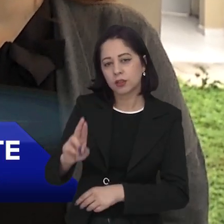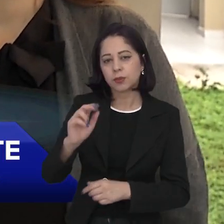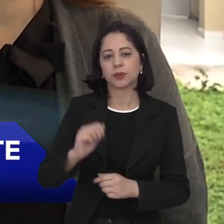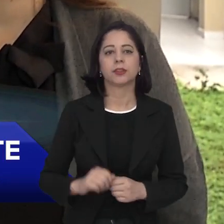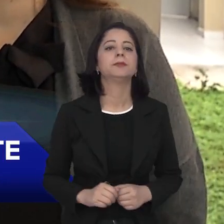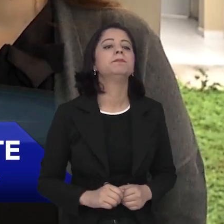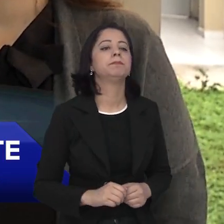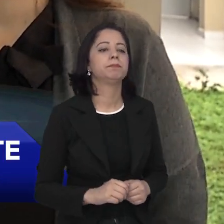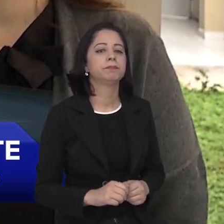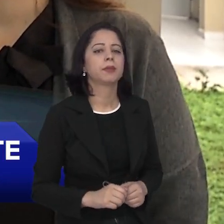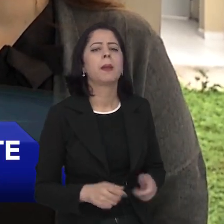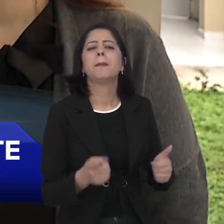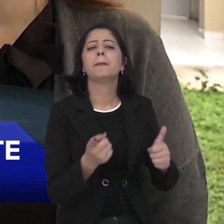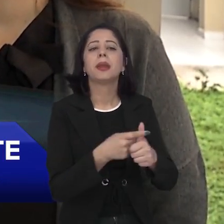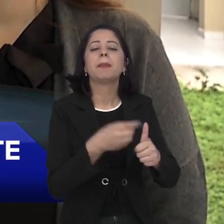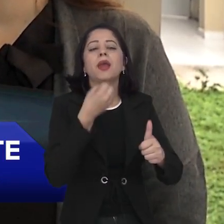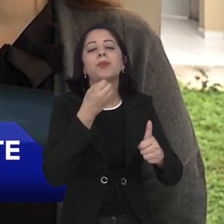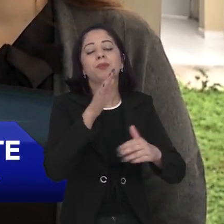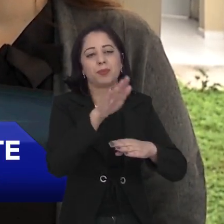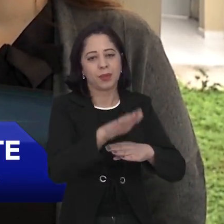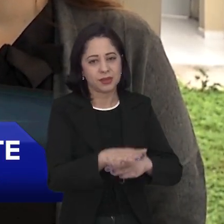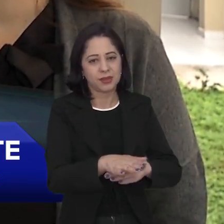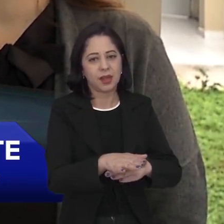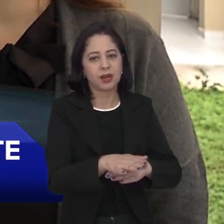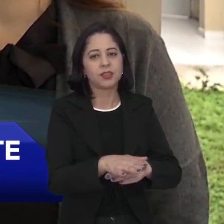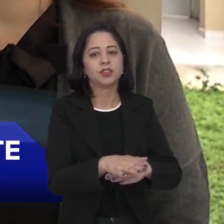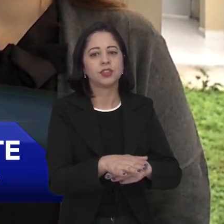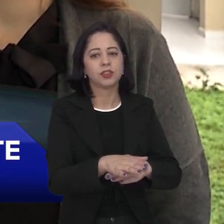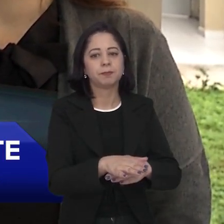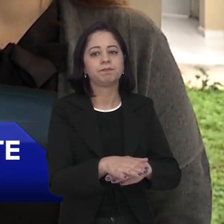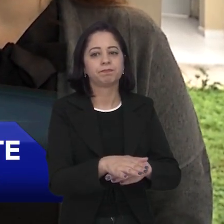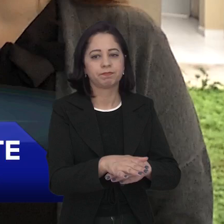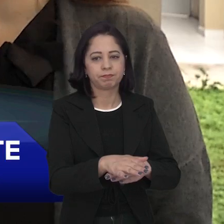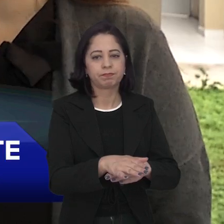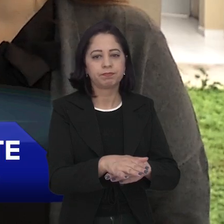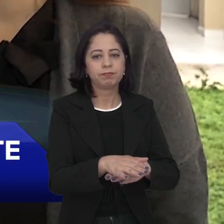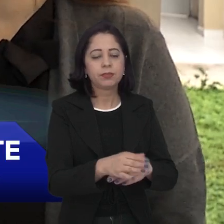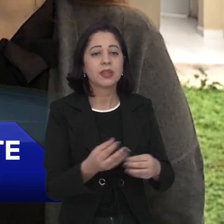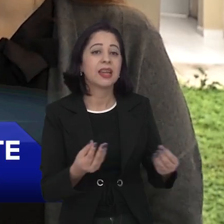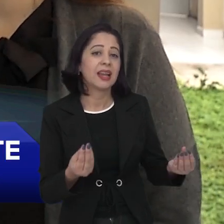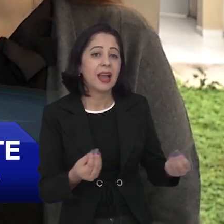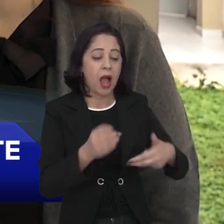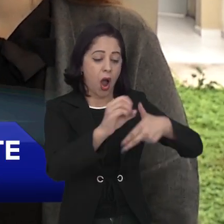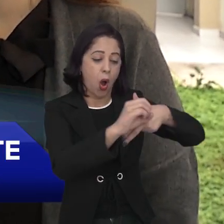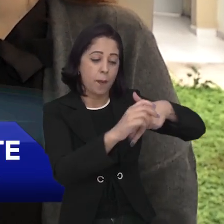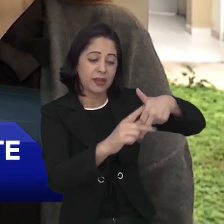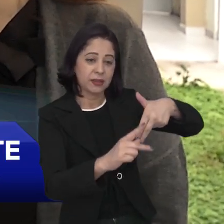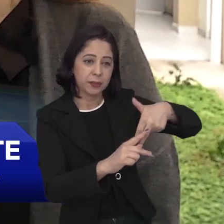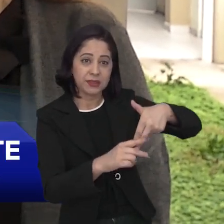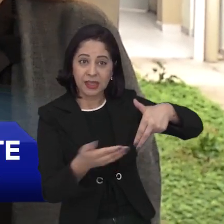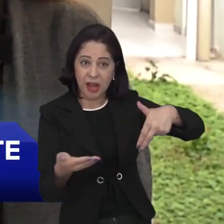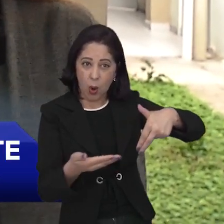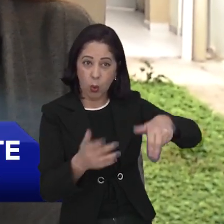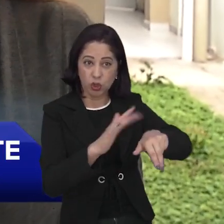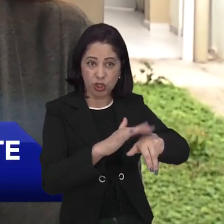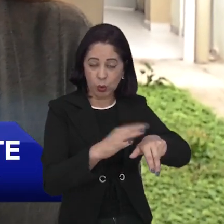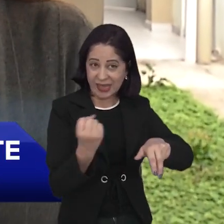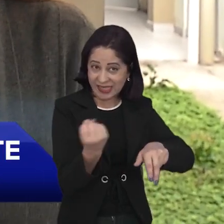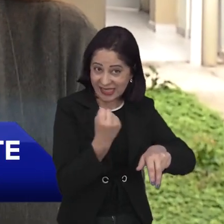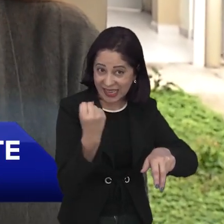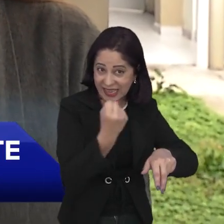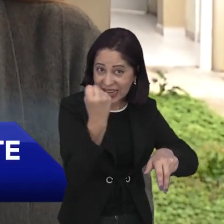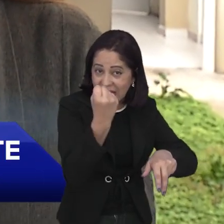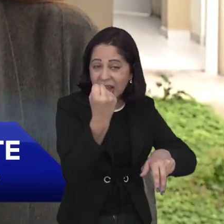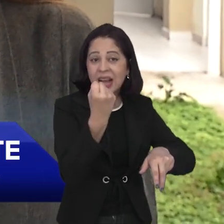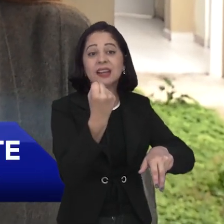Imunização. Lucineide, primeiramente, boa tarde para você. Como que a gente consegue colocar em contexto a poliomielite hoje, né? É doença